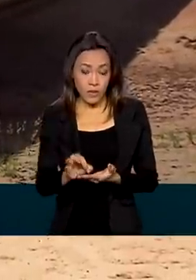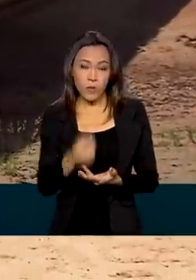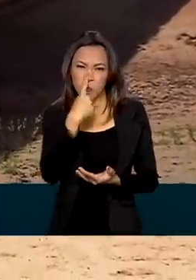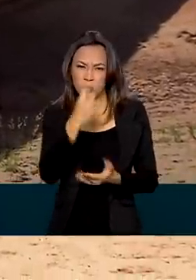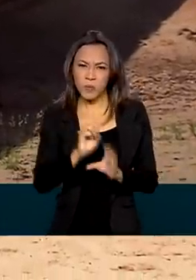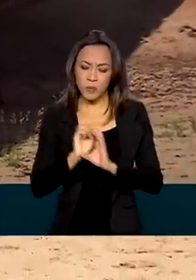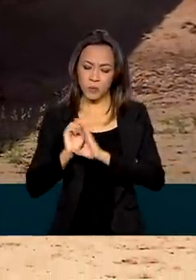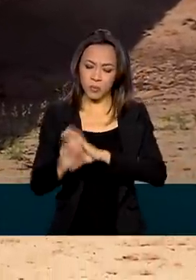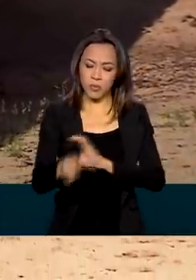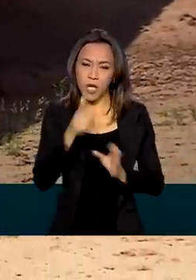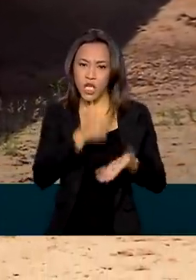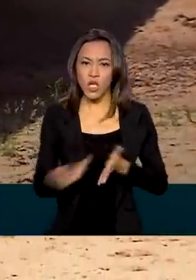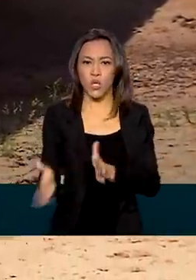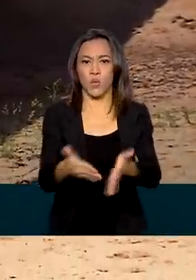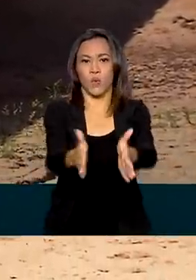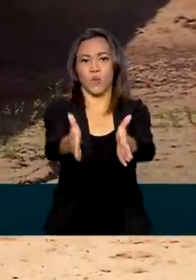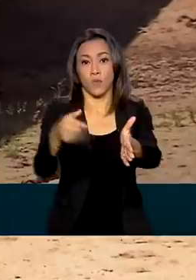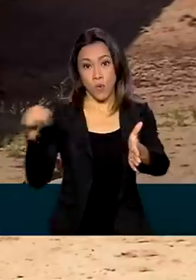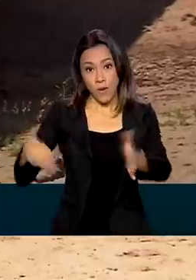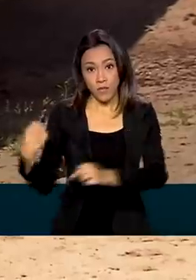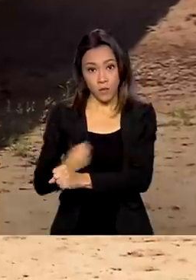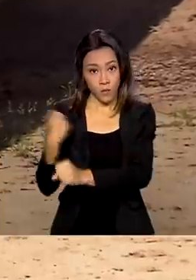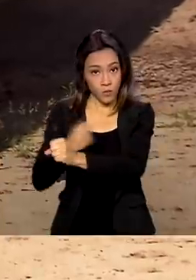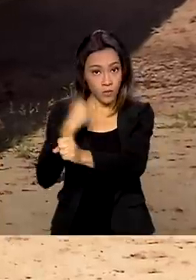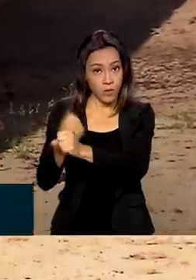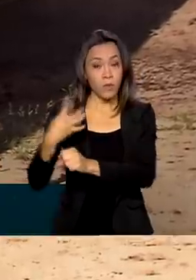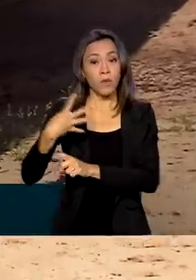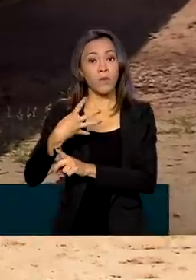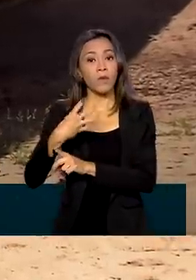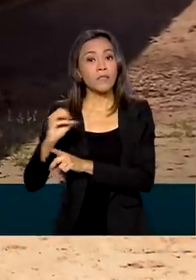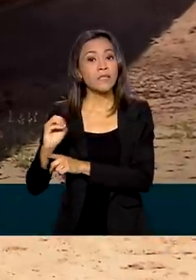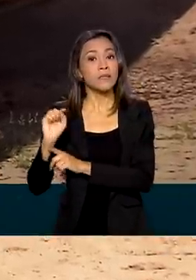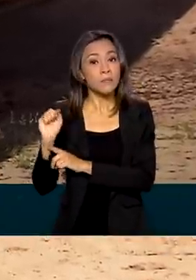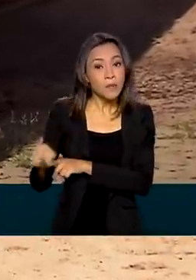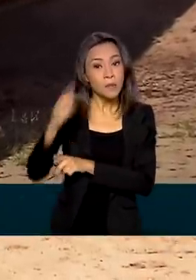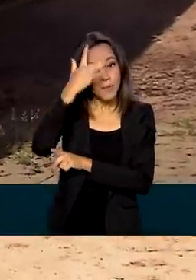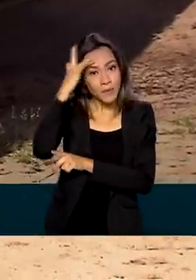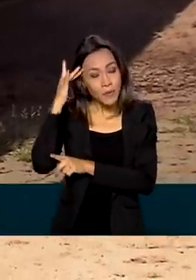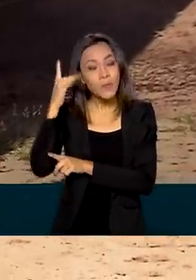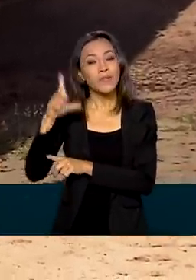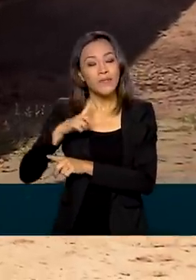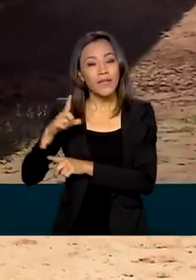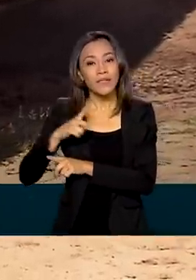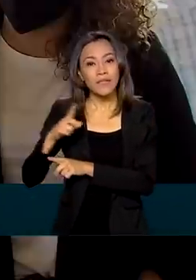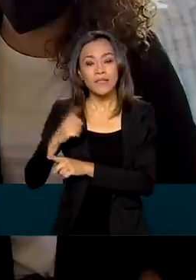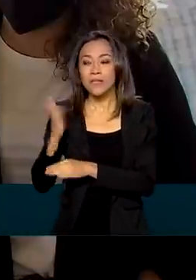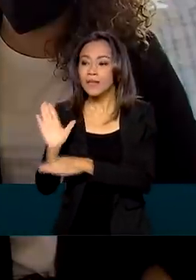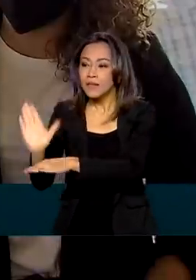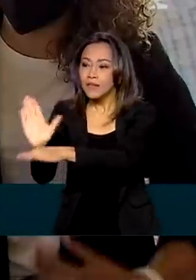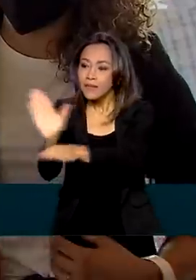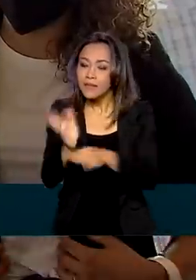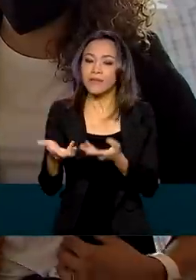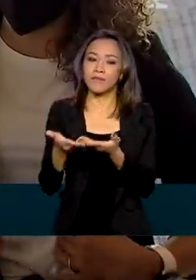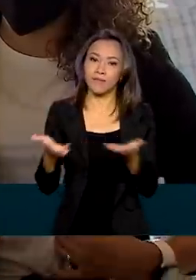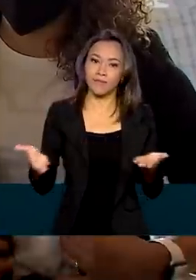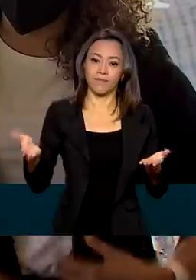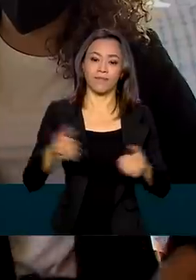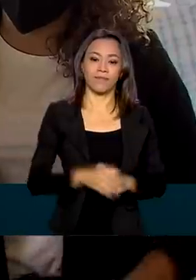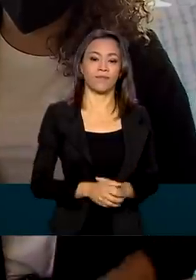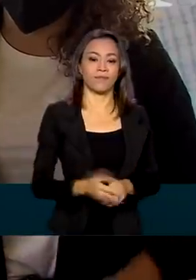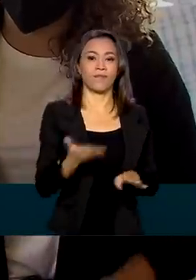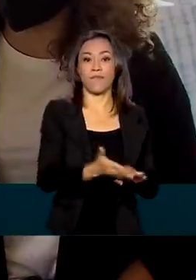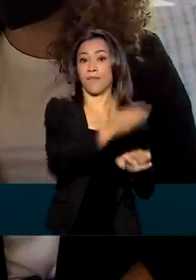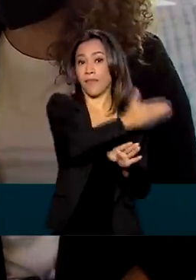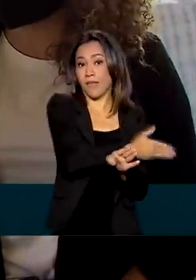dentro dos rios. Com as obras, 400 mil pessoas serão beneficiadas em toda a região. Está há seis anos